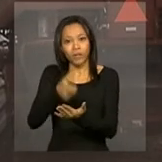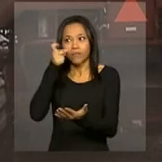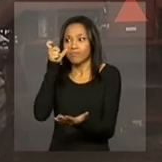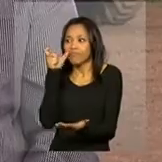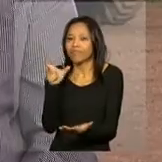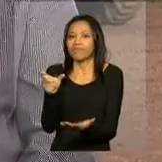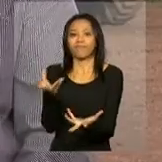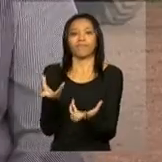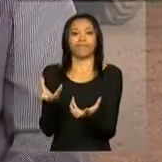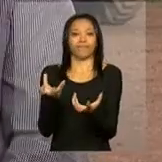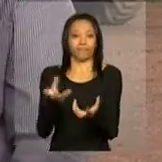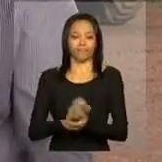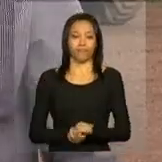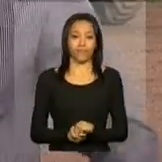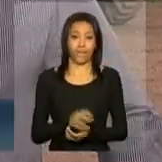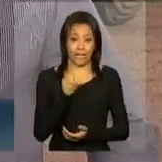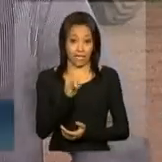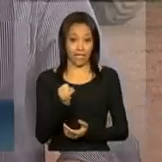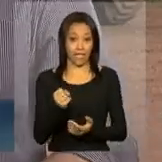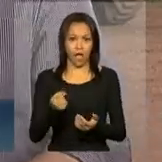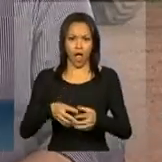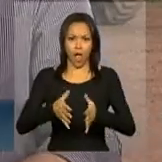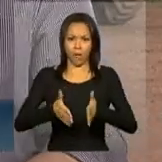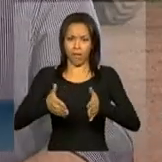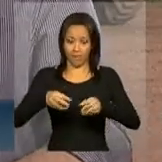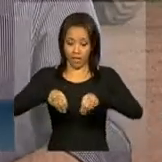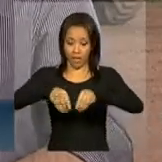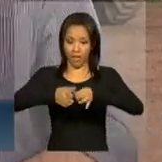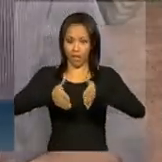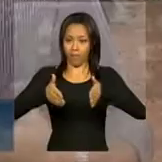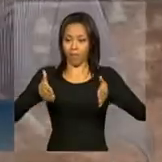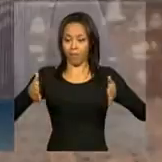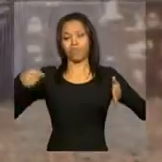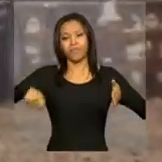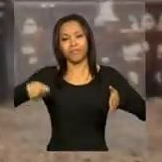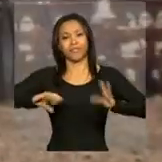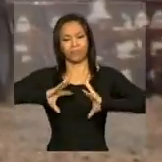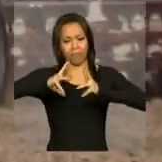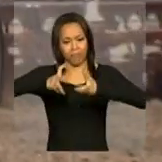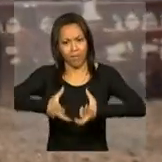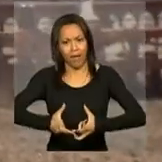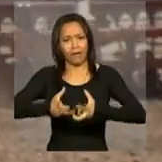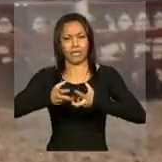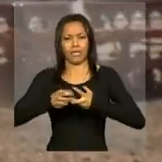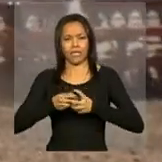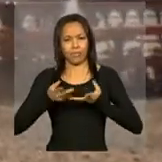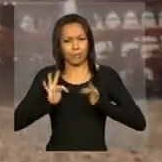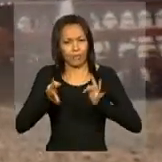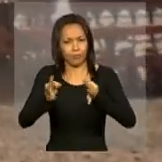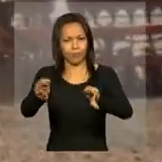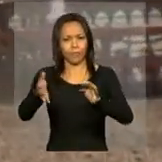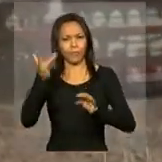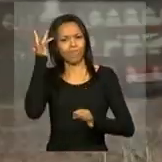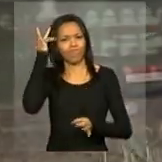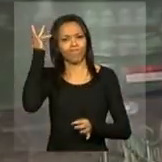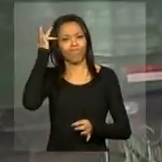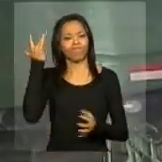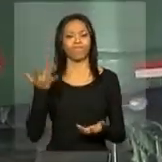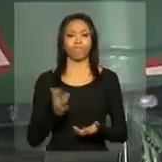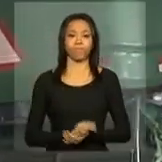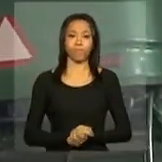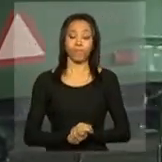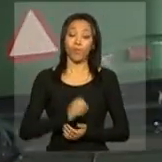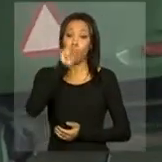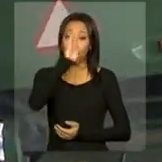produtor. Se vai aumentando o número de hectares, você depende de mais máquina. Máquina maior, mais moderna. O